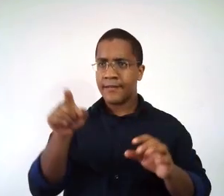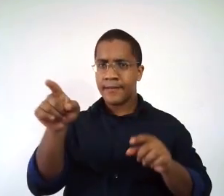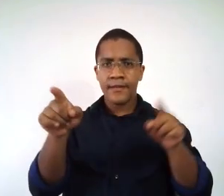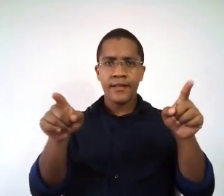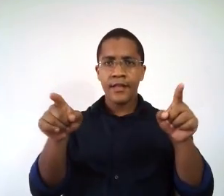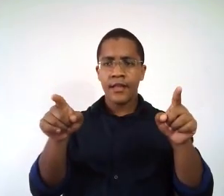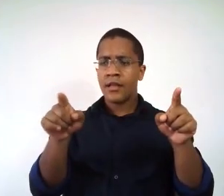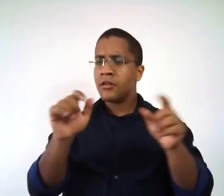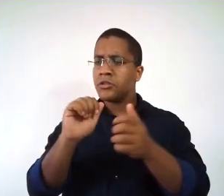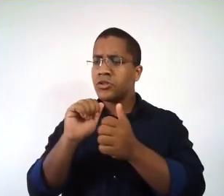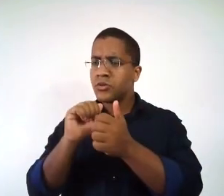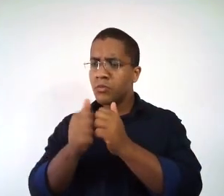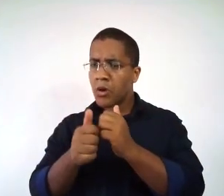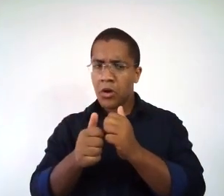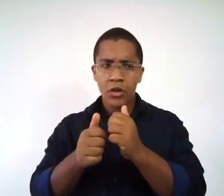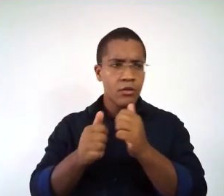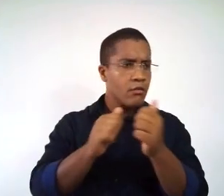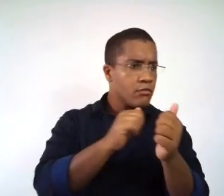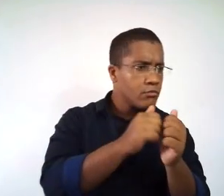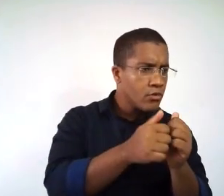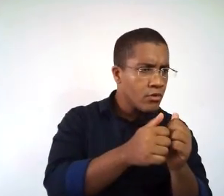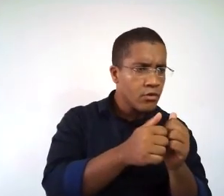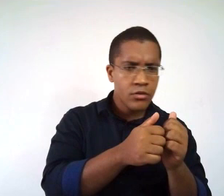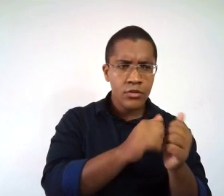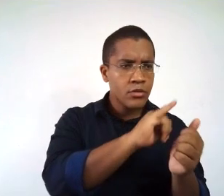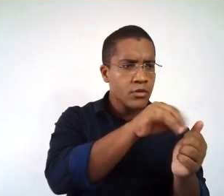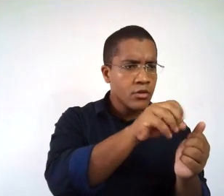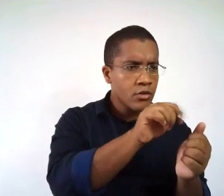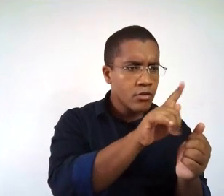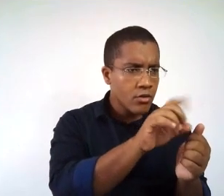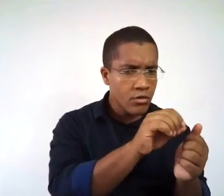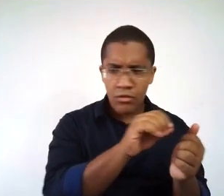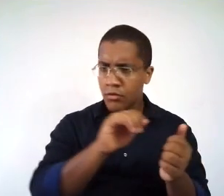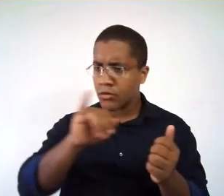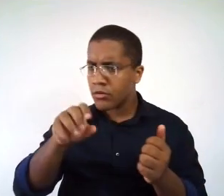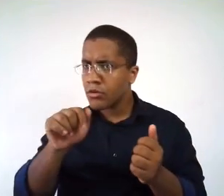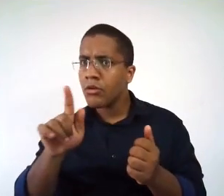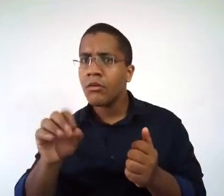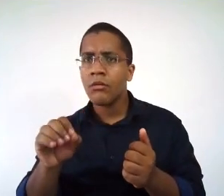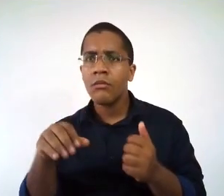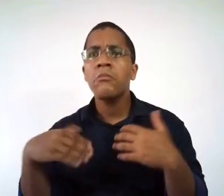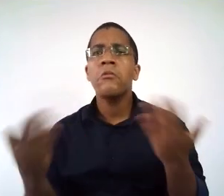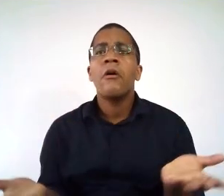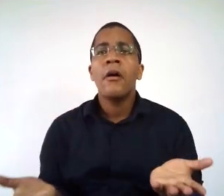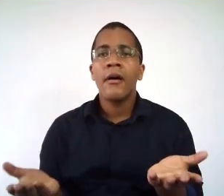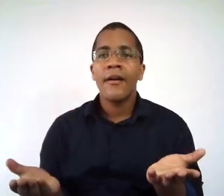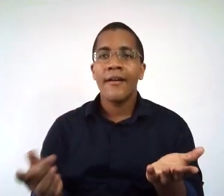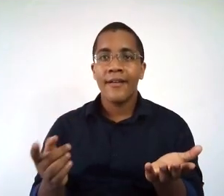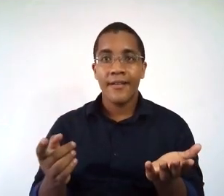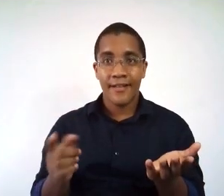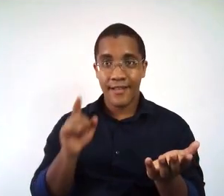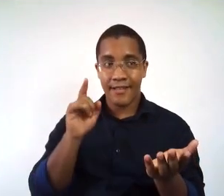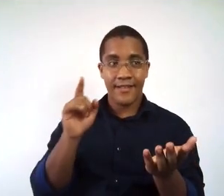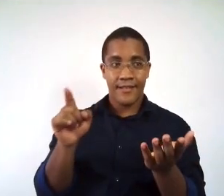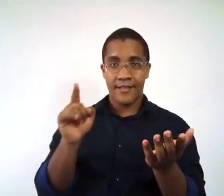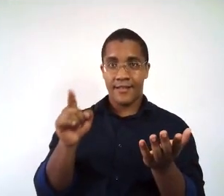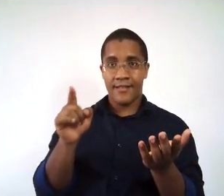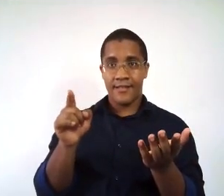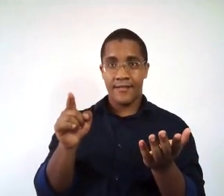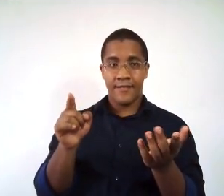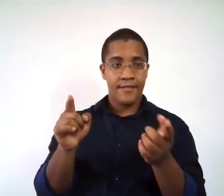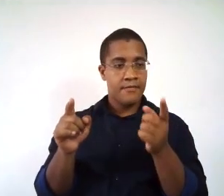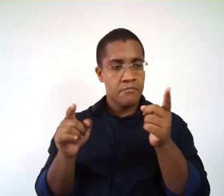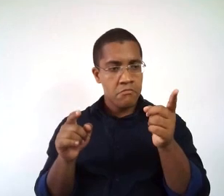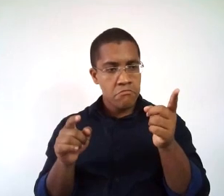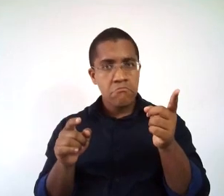está sendo caracterizado enquanto esporte e enquanto jogo? Então, na primeira figura vocês